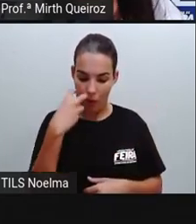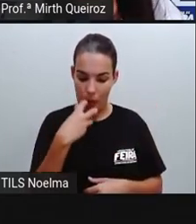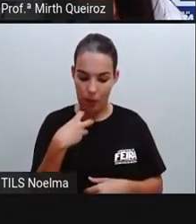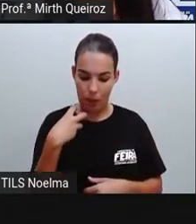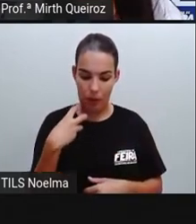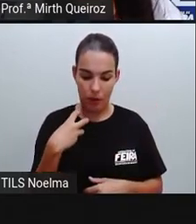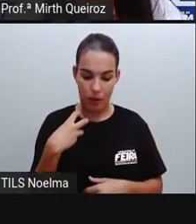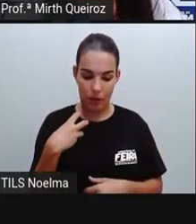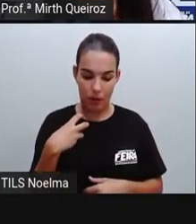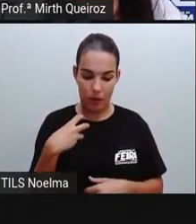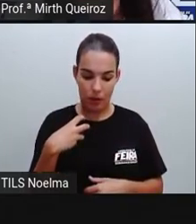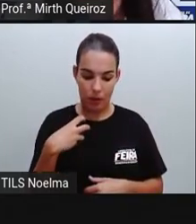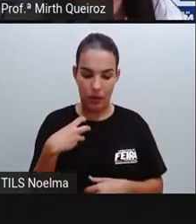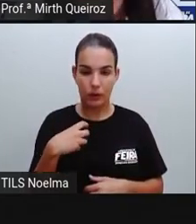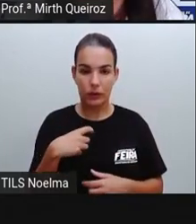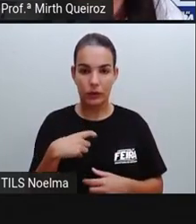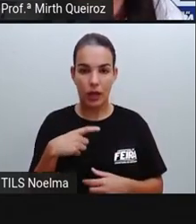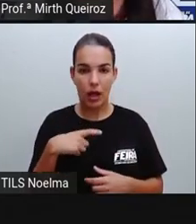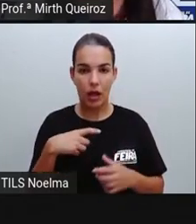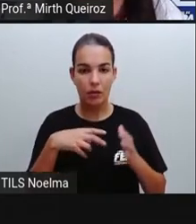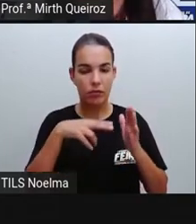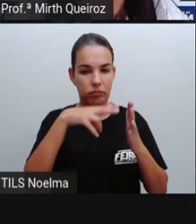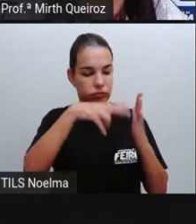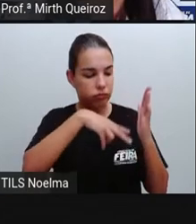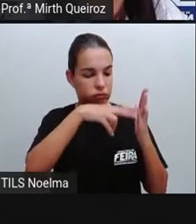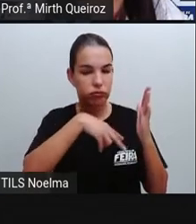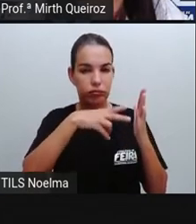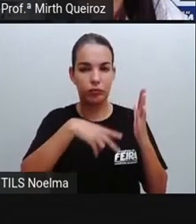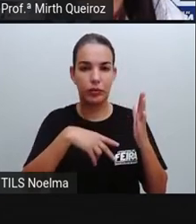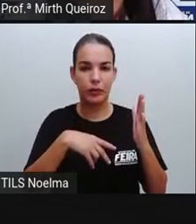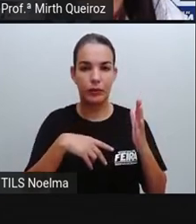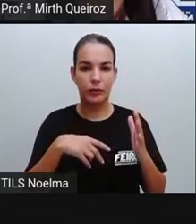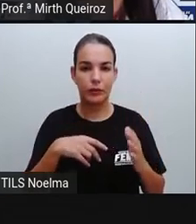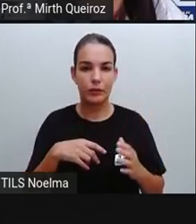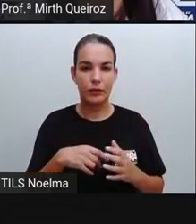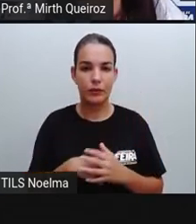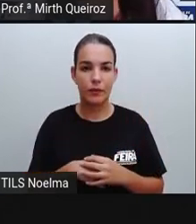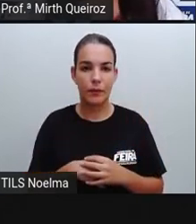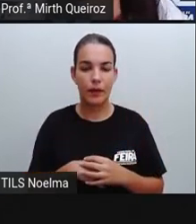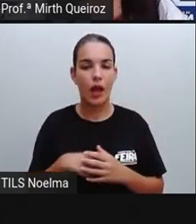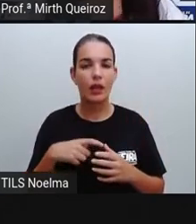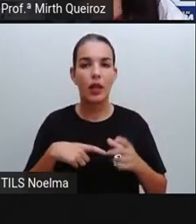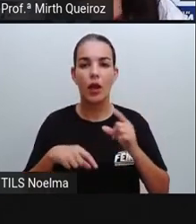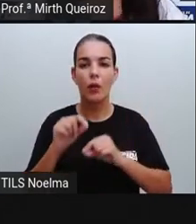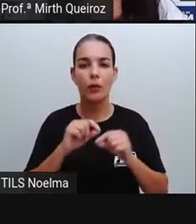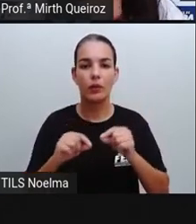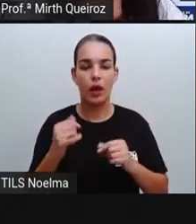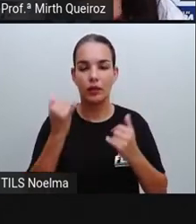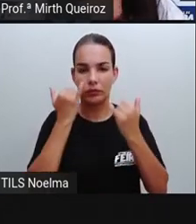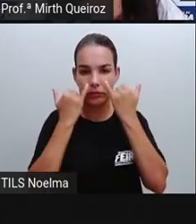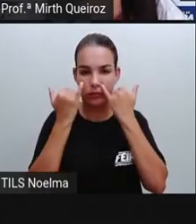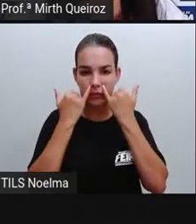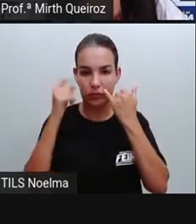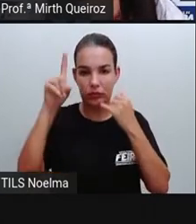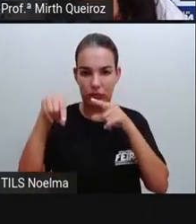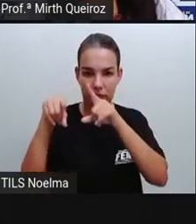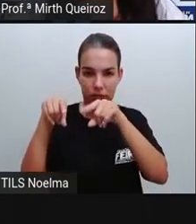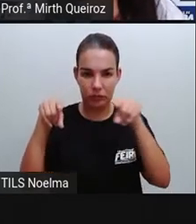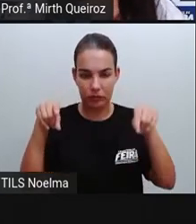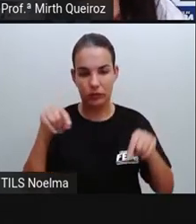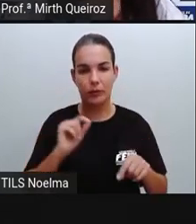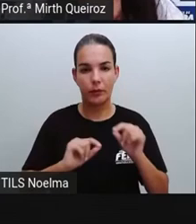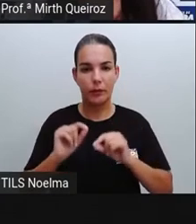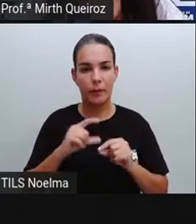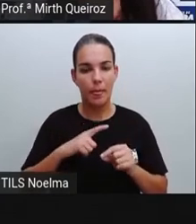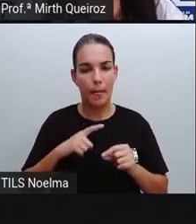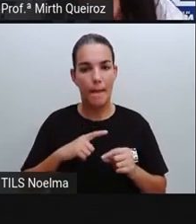que a gente tem alguém narrando ali aquele tipo de infográfico. E que tipo de infográfico é esse? Assim como